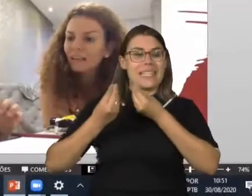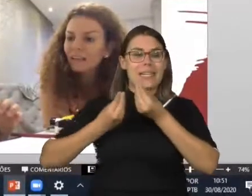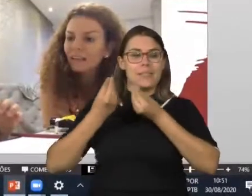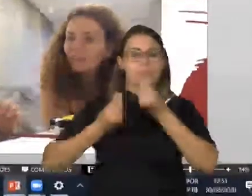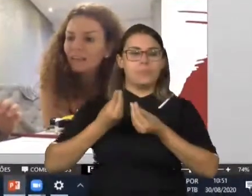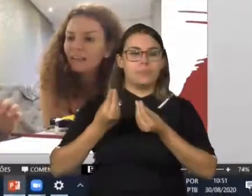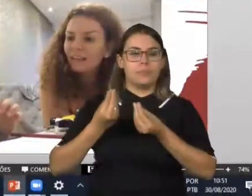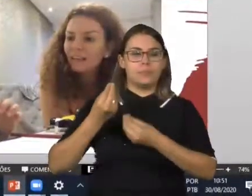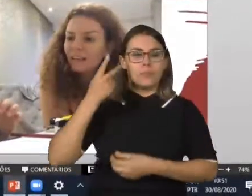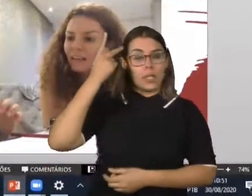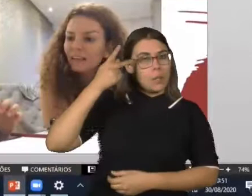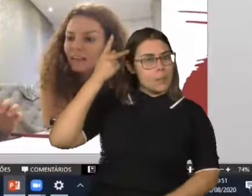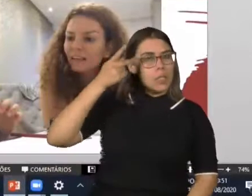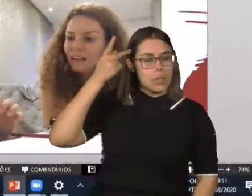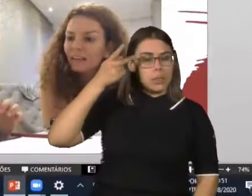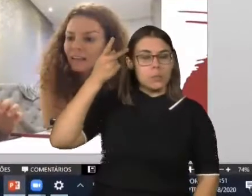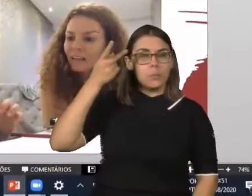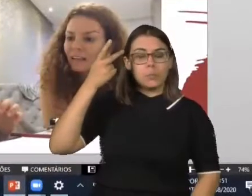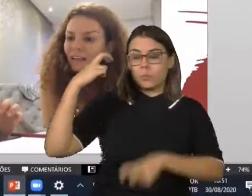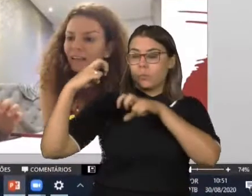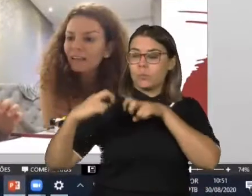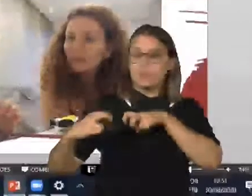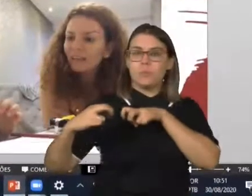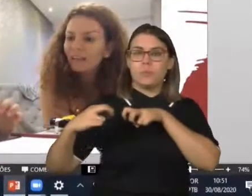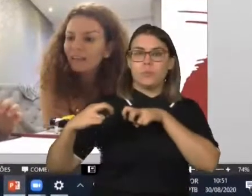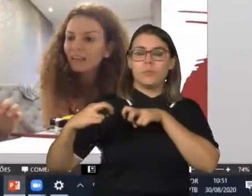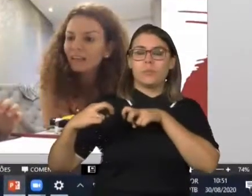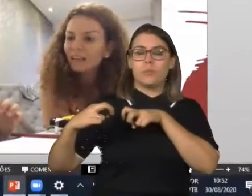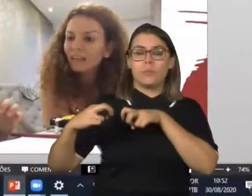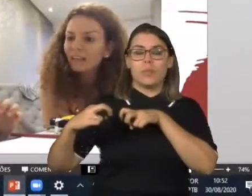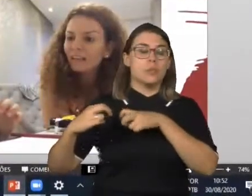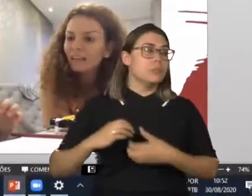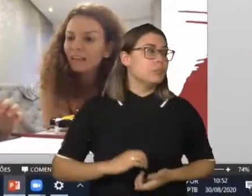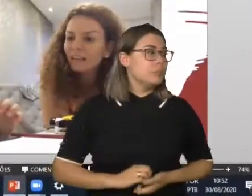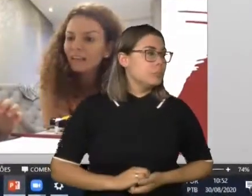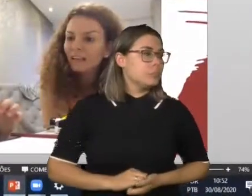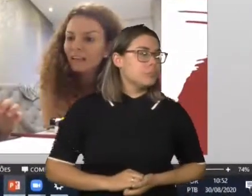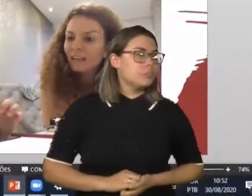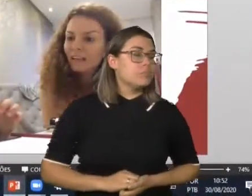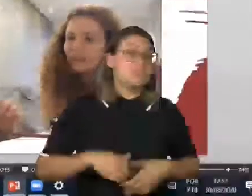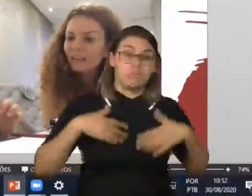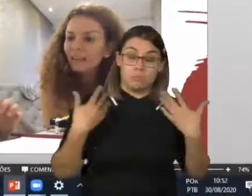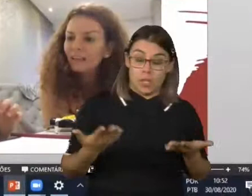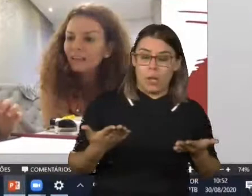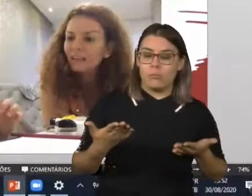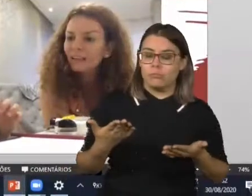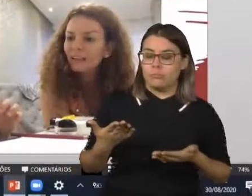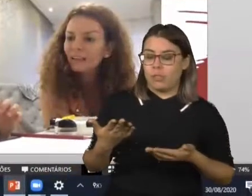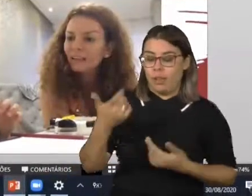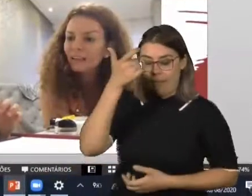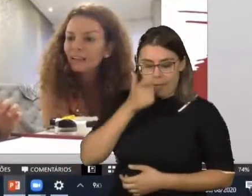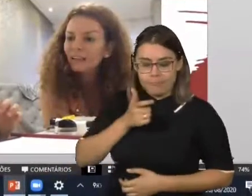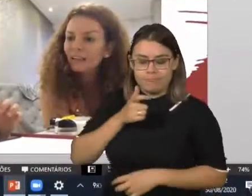com dois anos e onze meses e com algumas funções bastante prejudicadas. E no decorrer da minha fala,